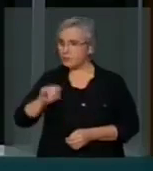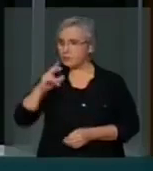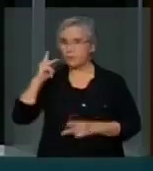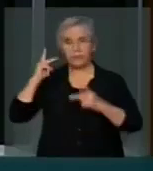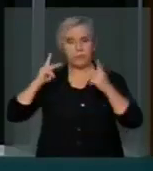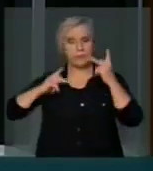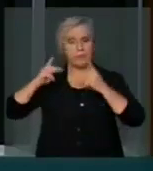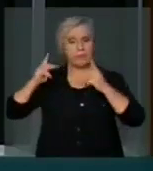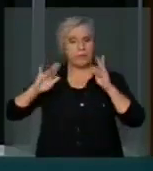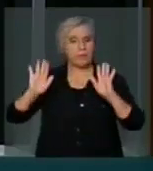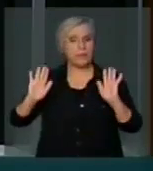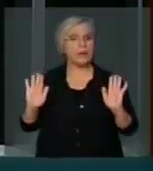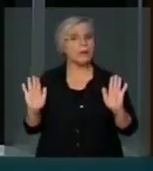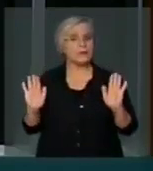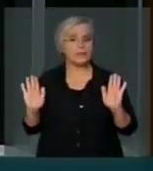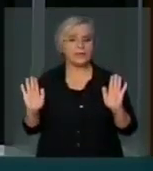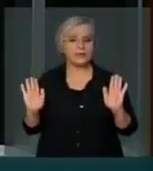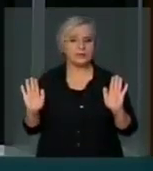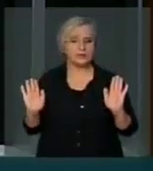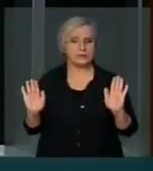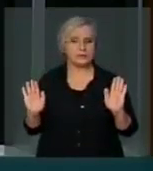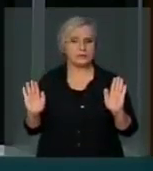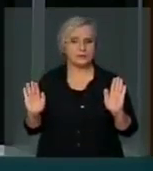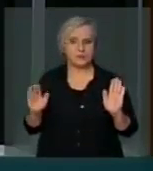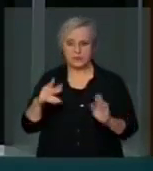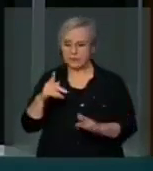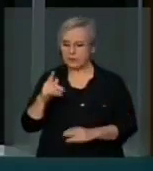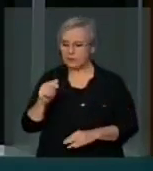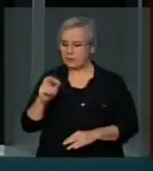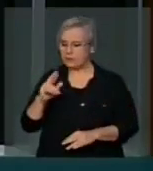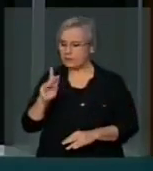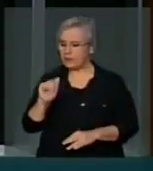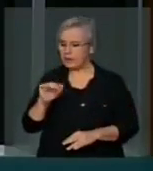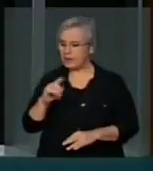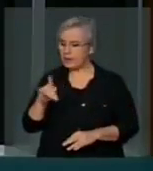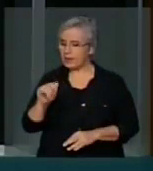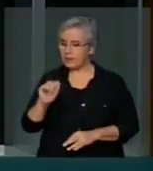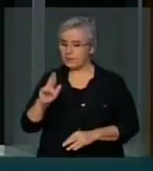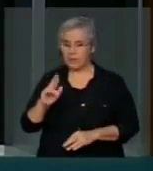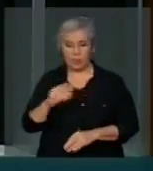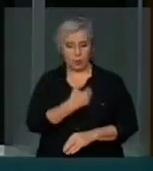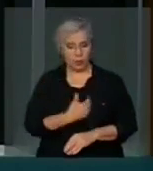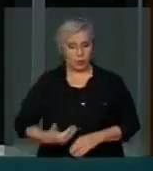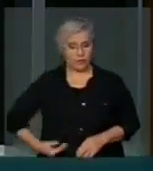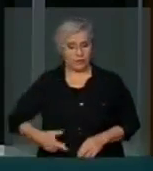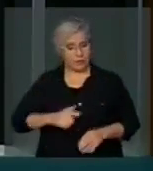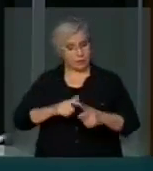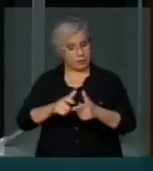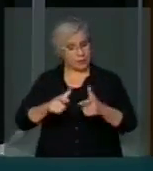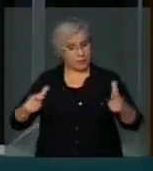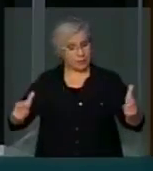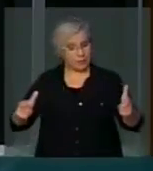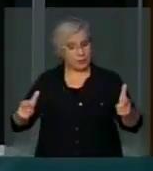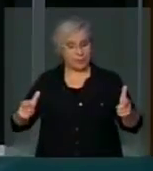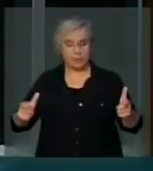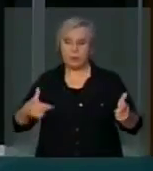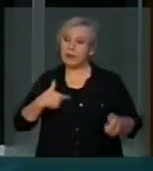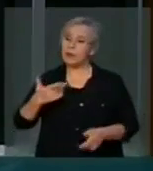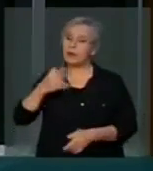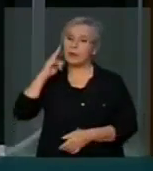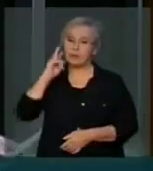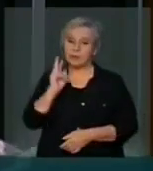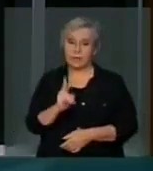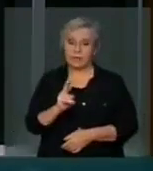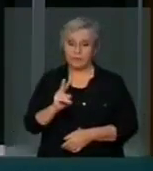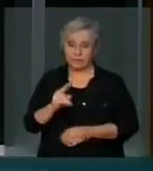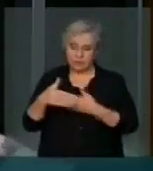Pouco mais de 100 parlamentares nessa casa. O governo tem ampla maioria. E eu quero ver, Sr. Presidente, nós em